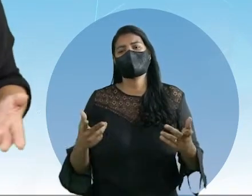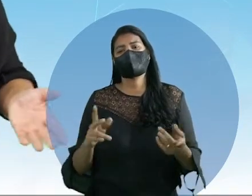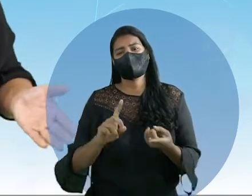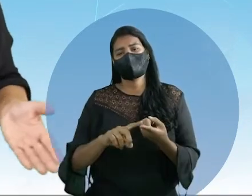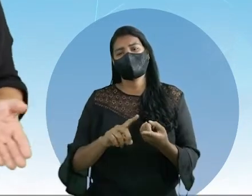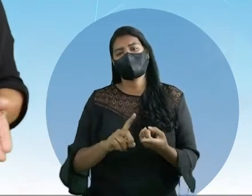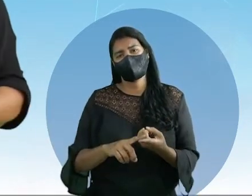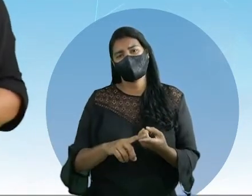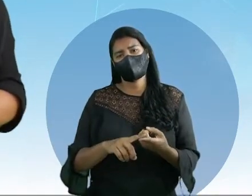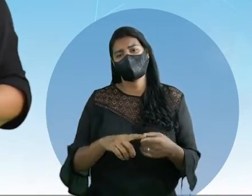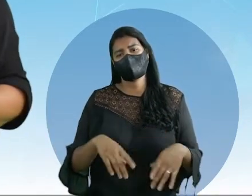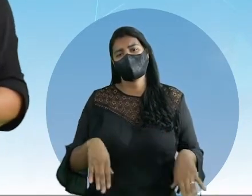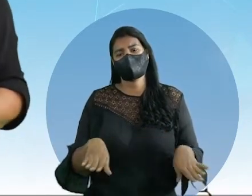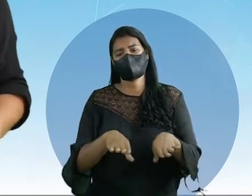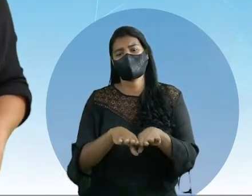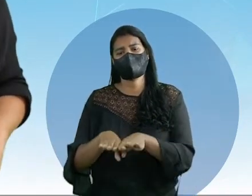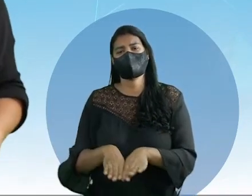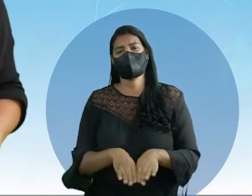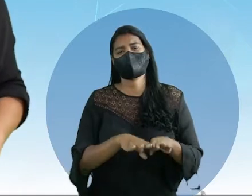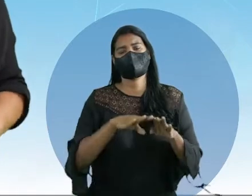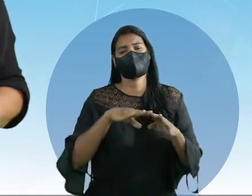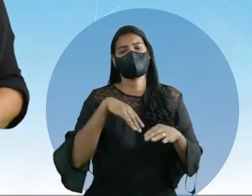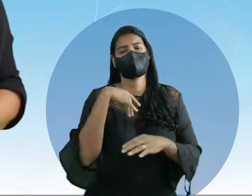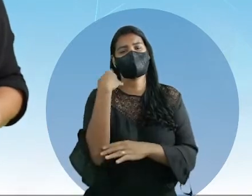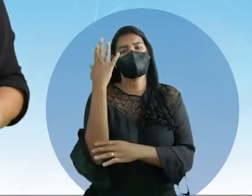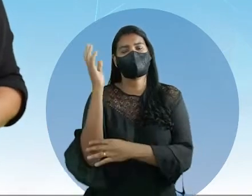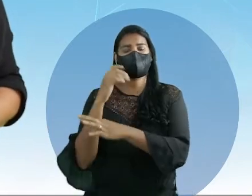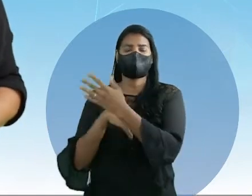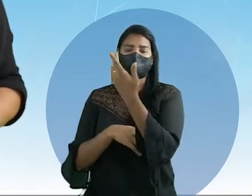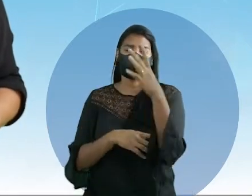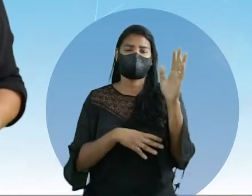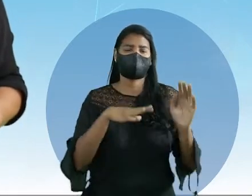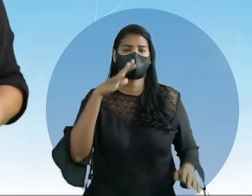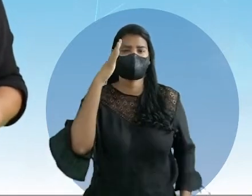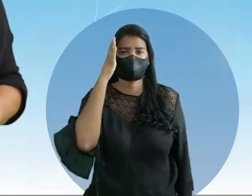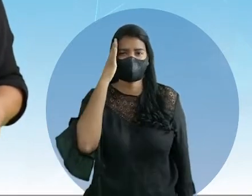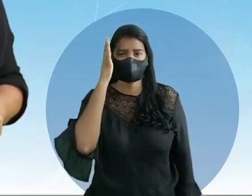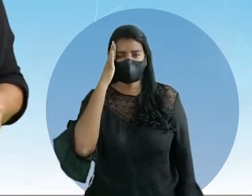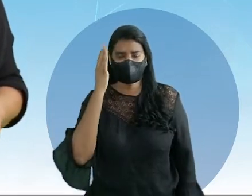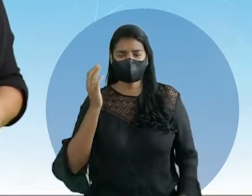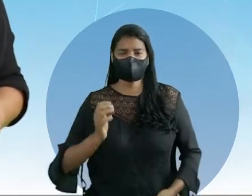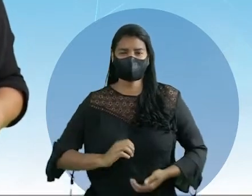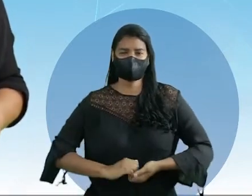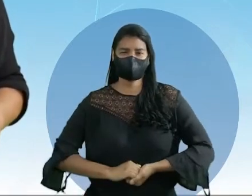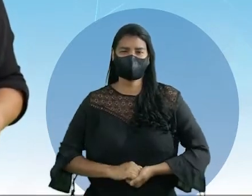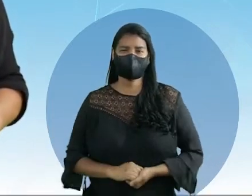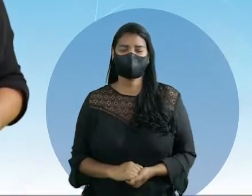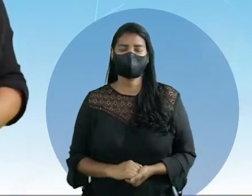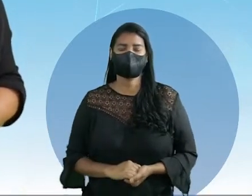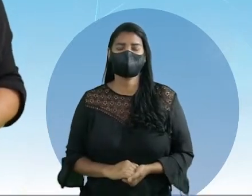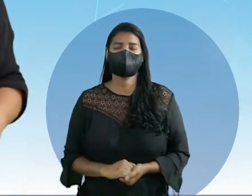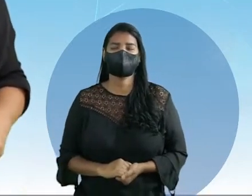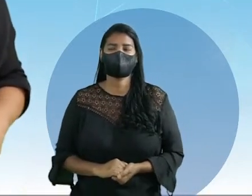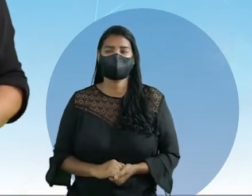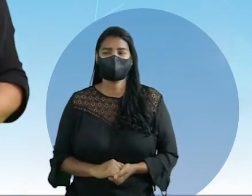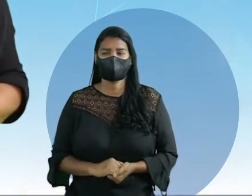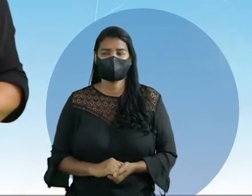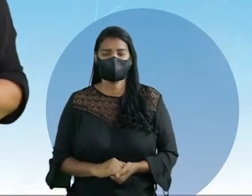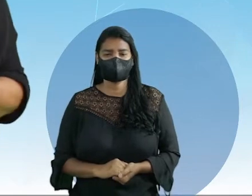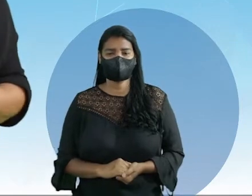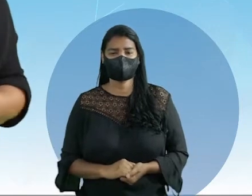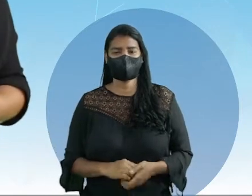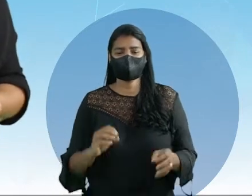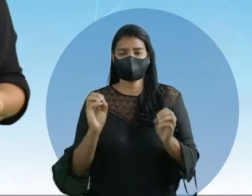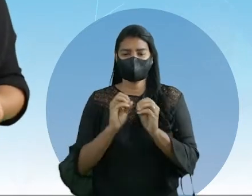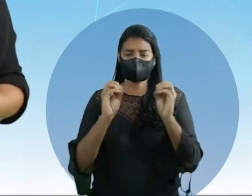contribuem para a preservação ambiental. Deu para entender, gente, o são unidades de conservação? Então,